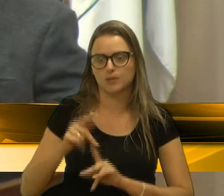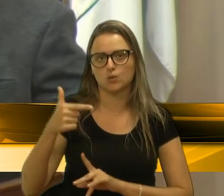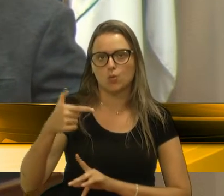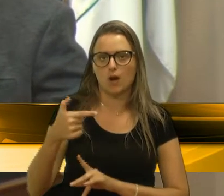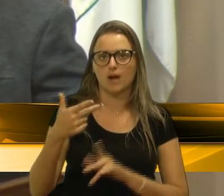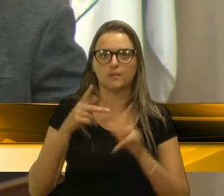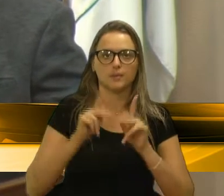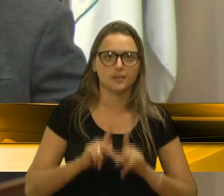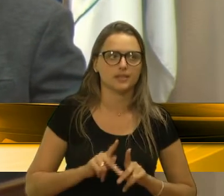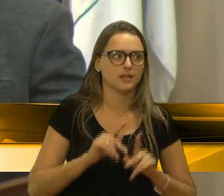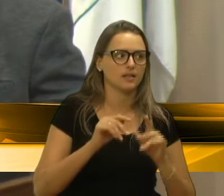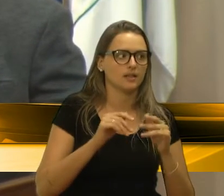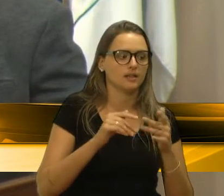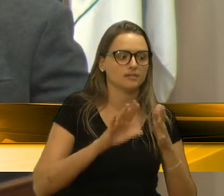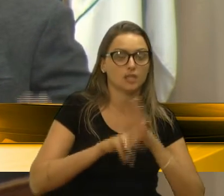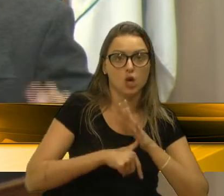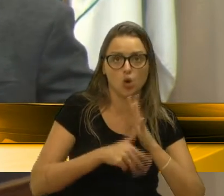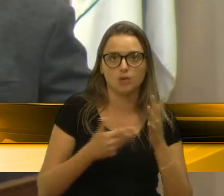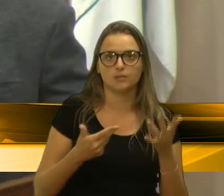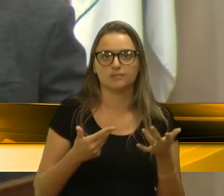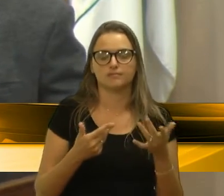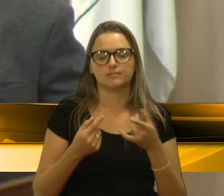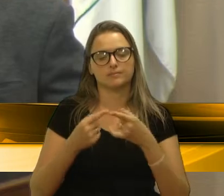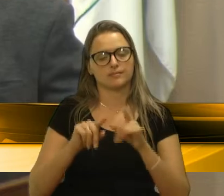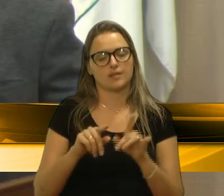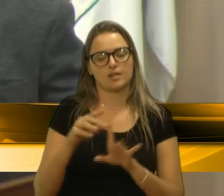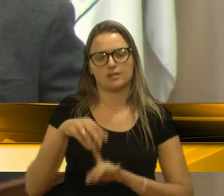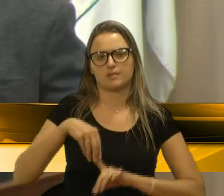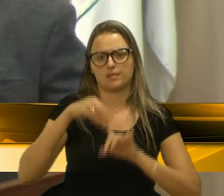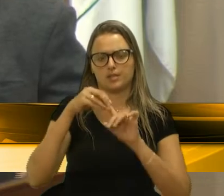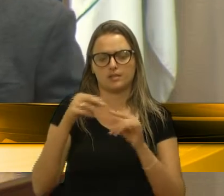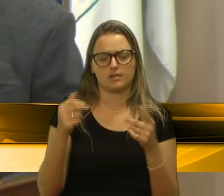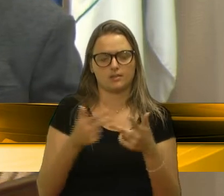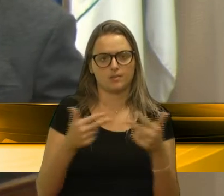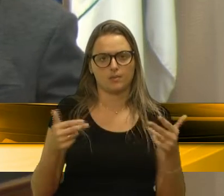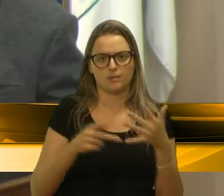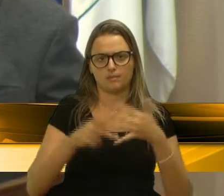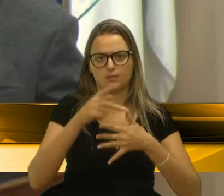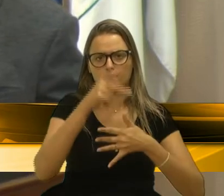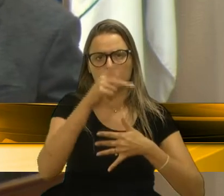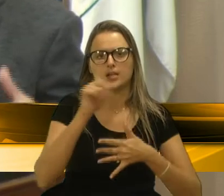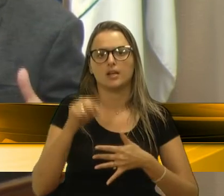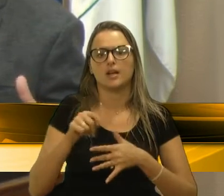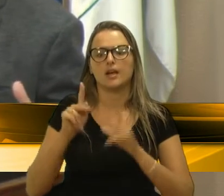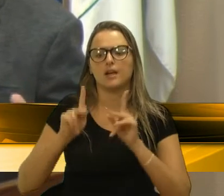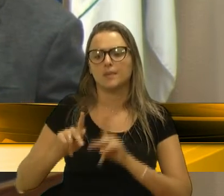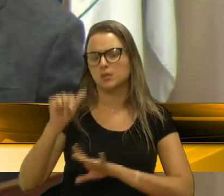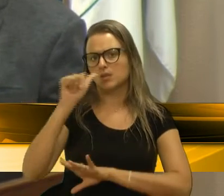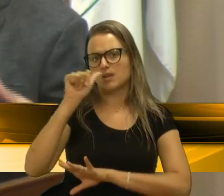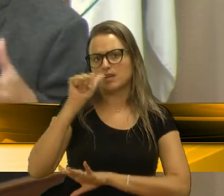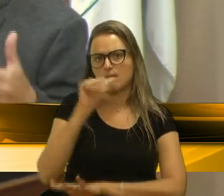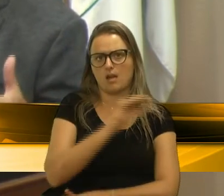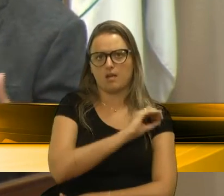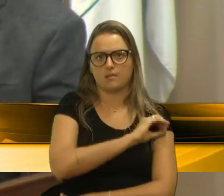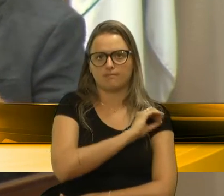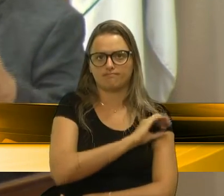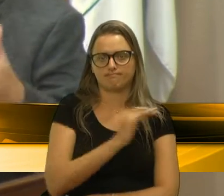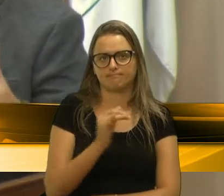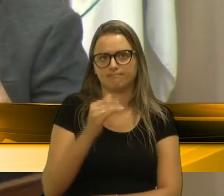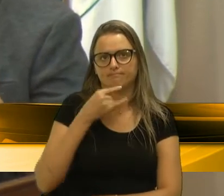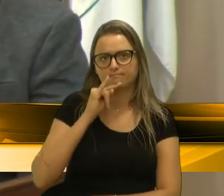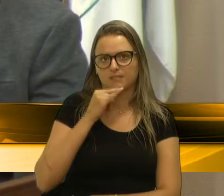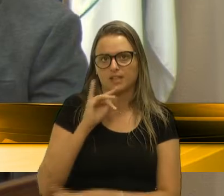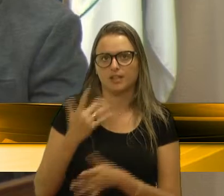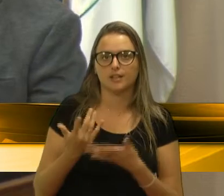Então, essas ações são importantes, mas principalmente no que se refere ao condutor de álcool. Eu entendo que o condutor que